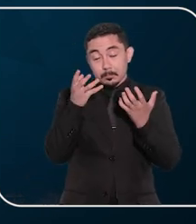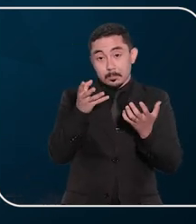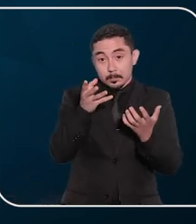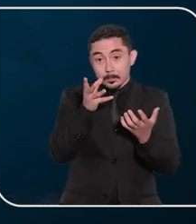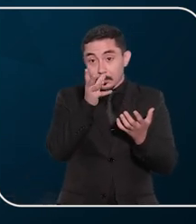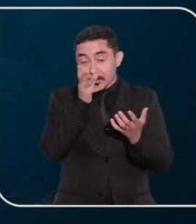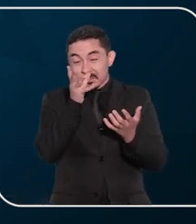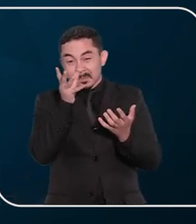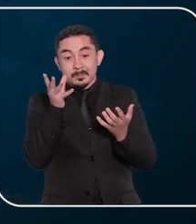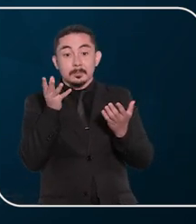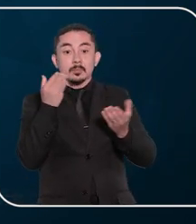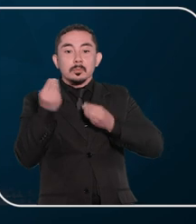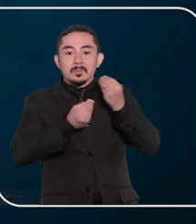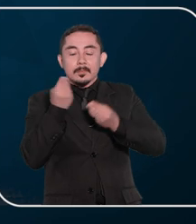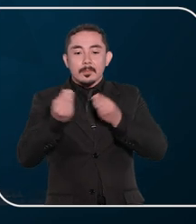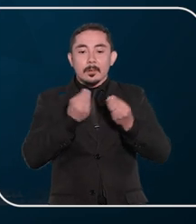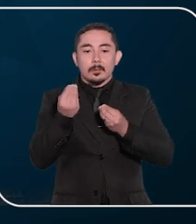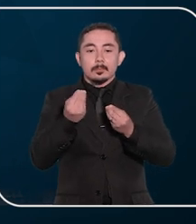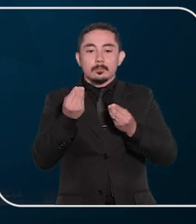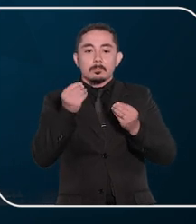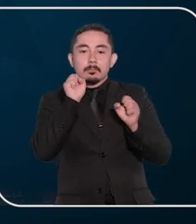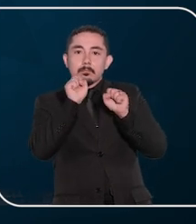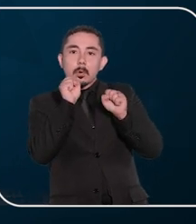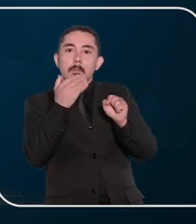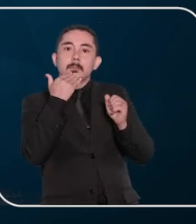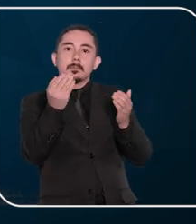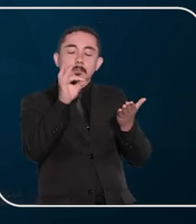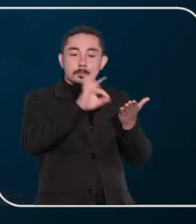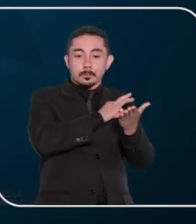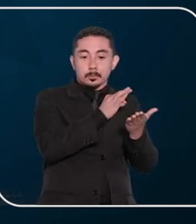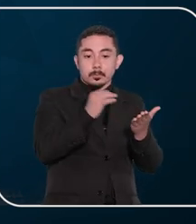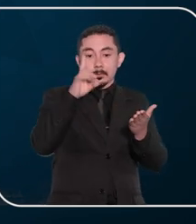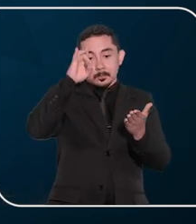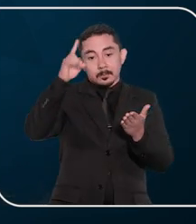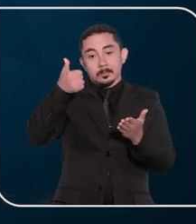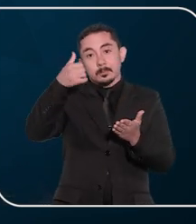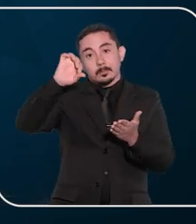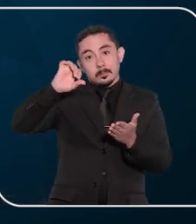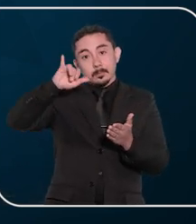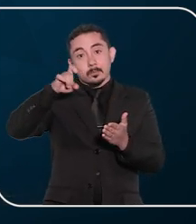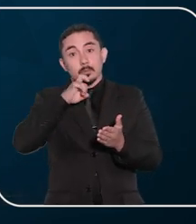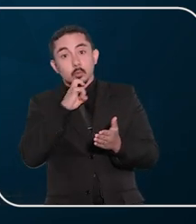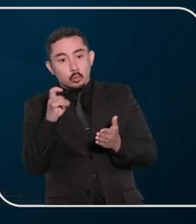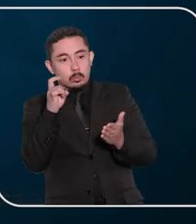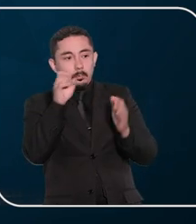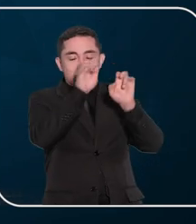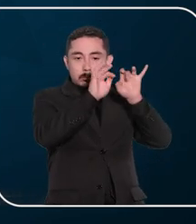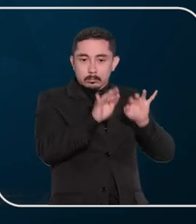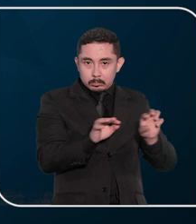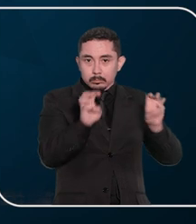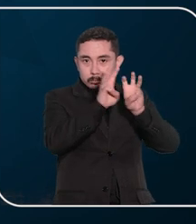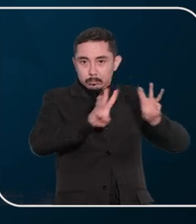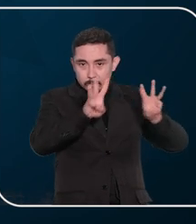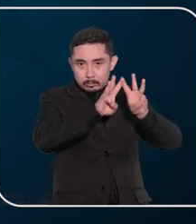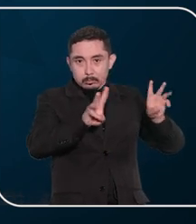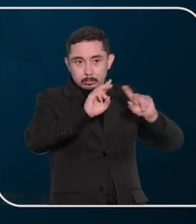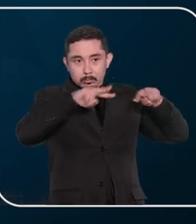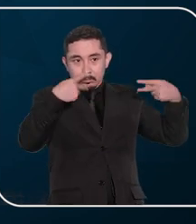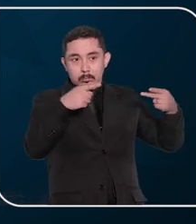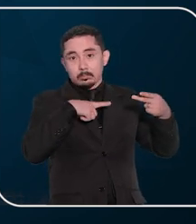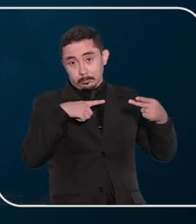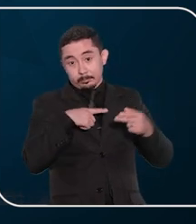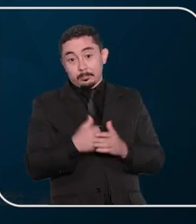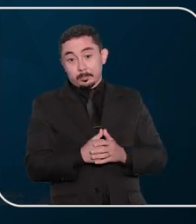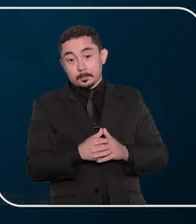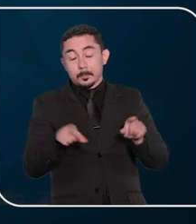quiser participar como orador deve solicitar a inscrição até o dia 19 de julho pelo formulário disponível no site